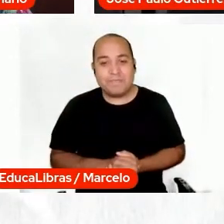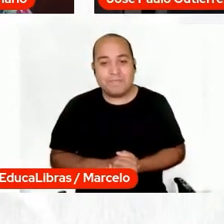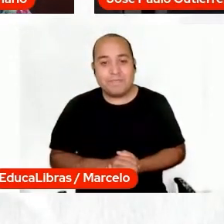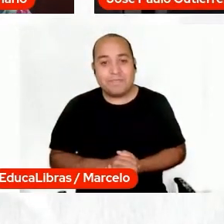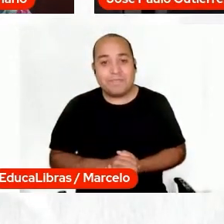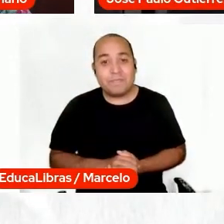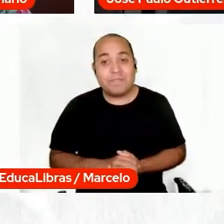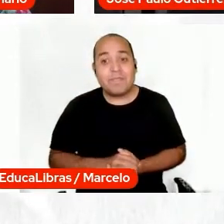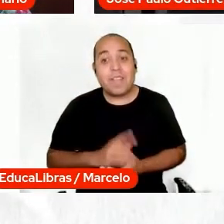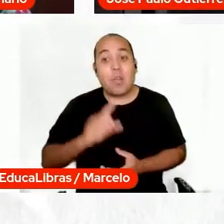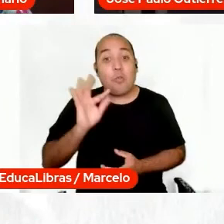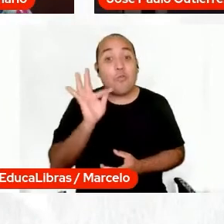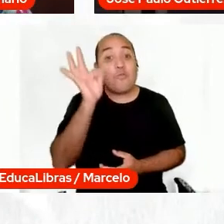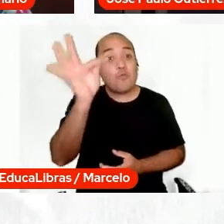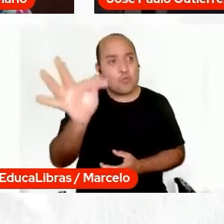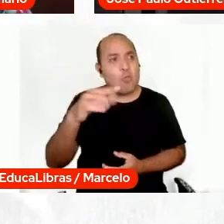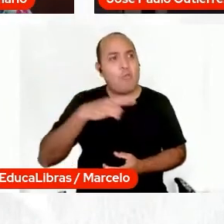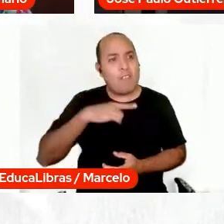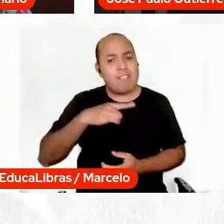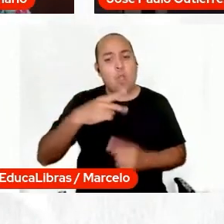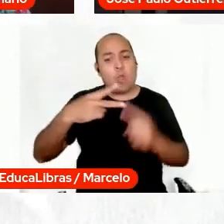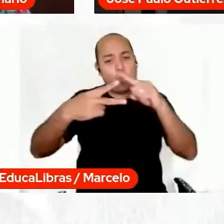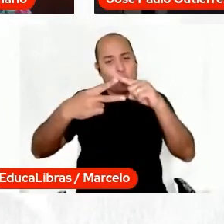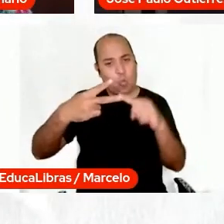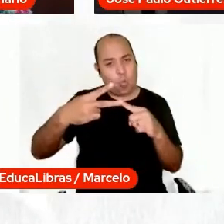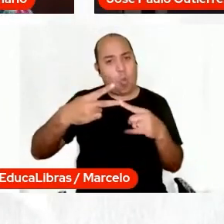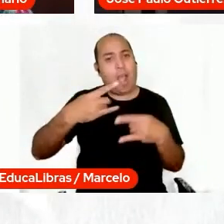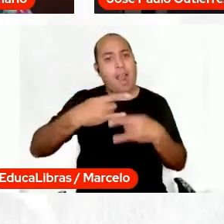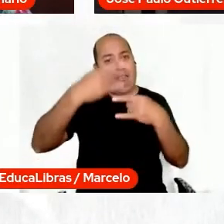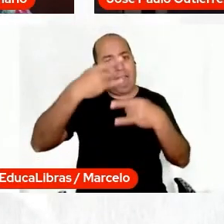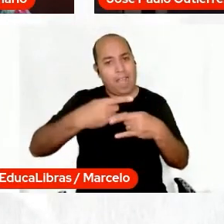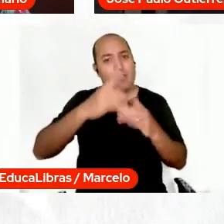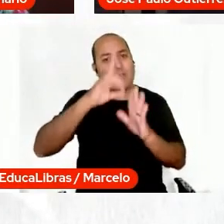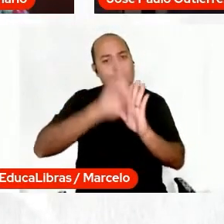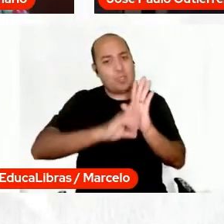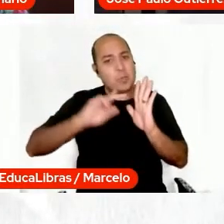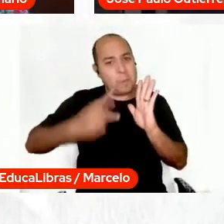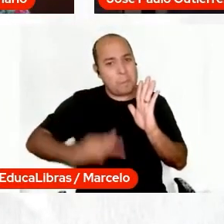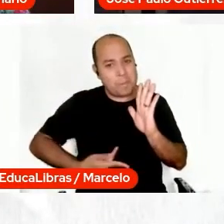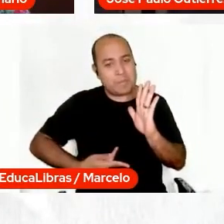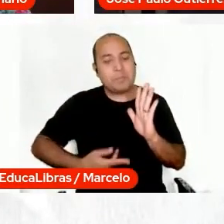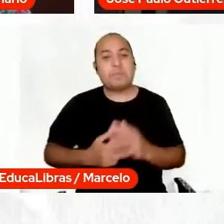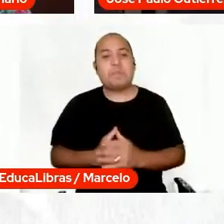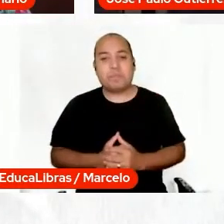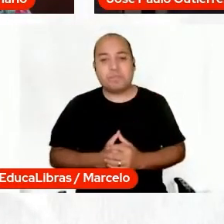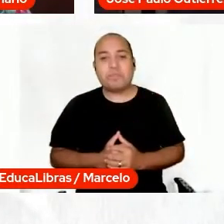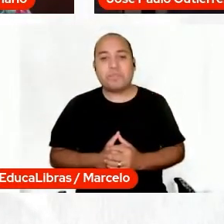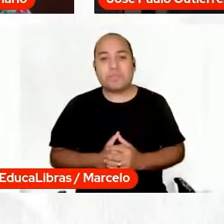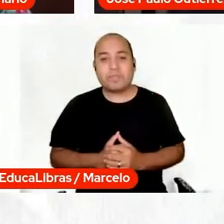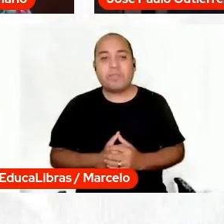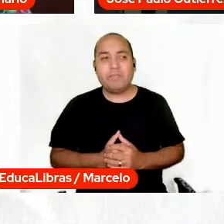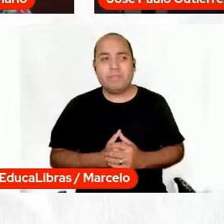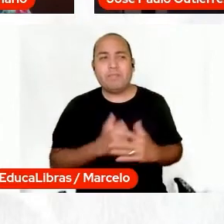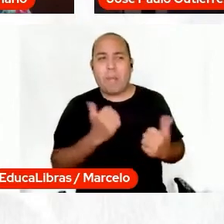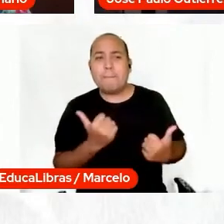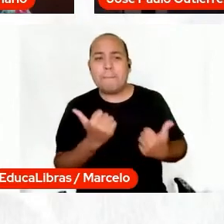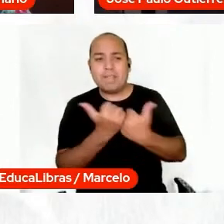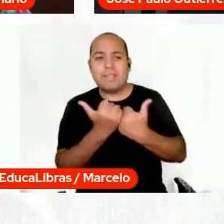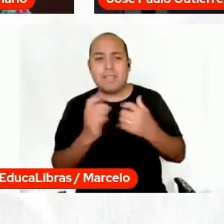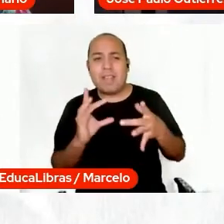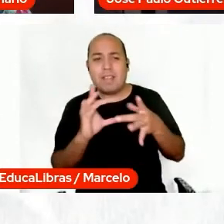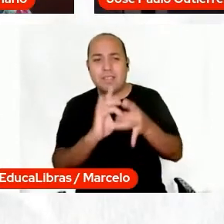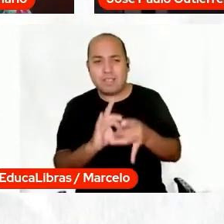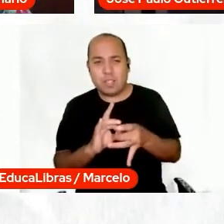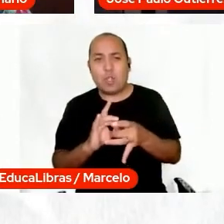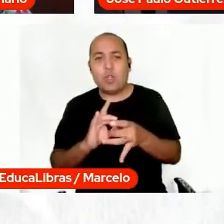duas lives ainda sobre direitos humanos, que é a parceria do Instituto de Direitos Humanos Mato Grosso do Sul, Secretaria de Educação de Mato